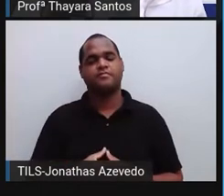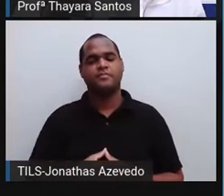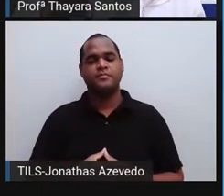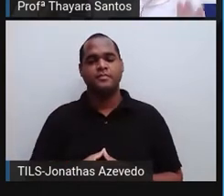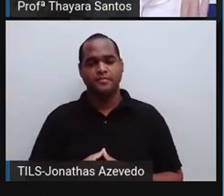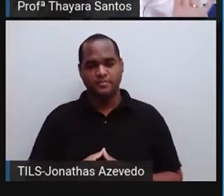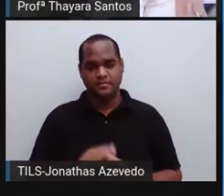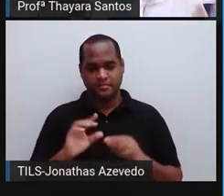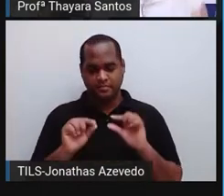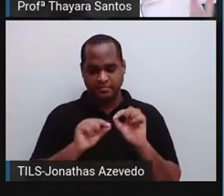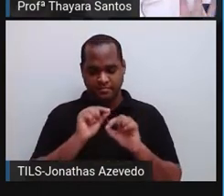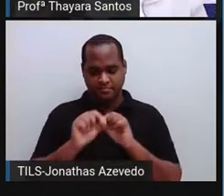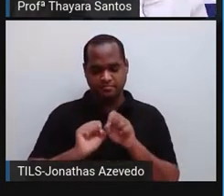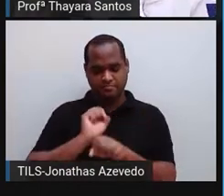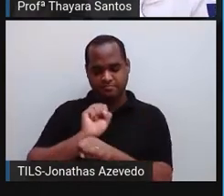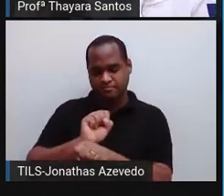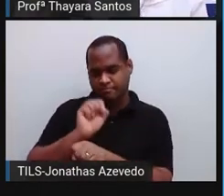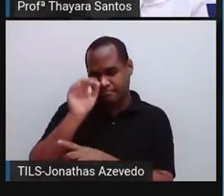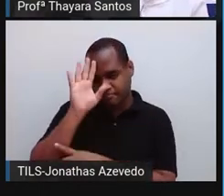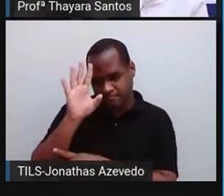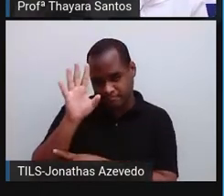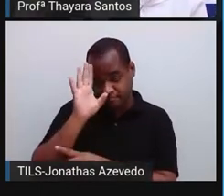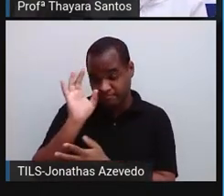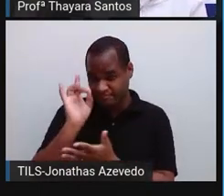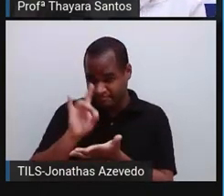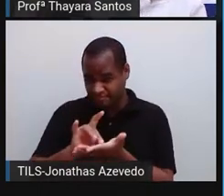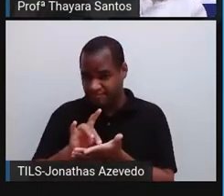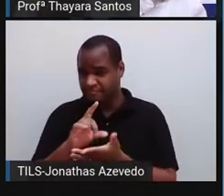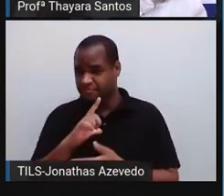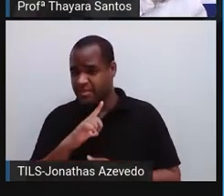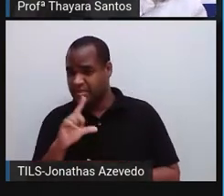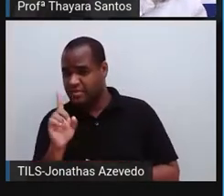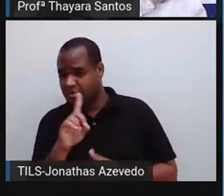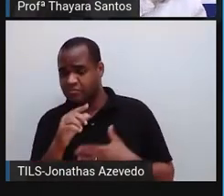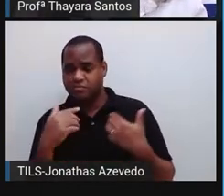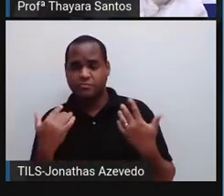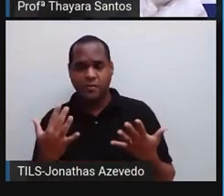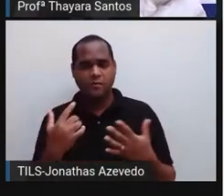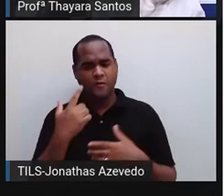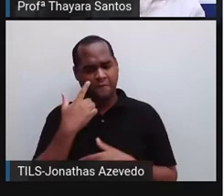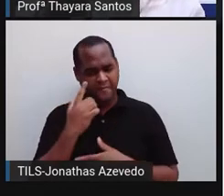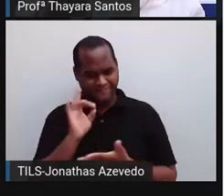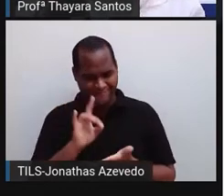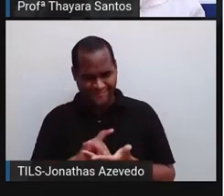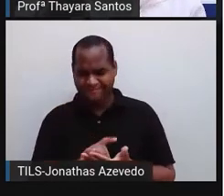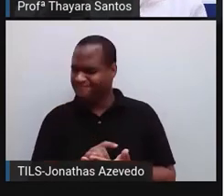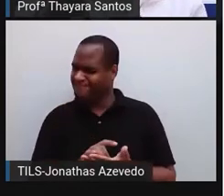E a gente para para pensar aí, será que isso é verdade? A gente já viu que não.